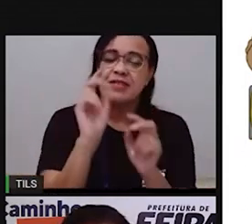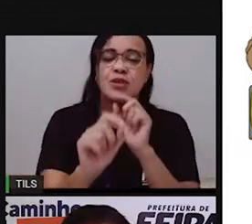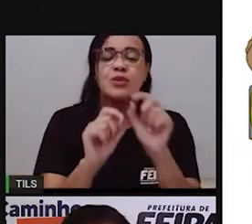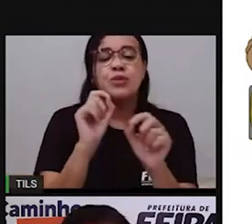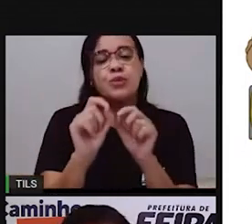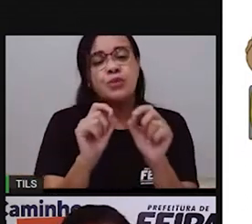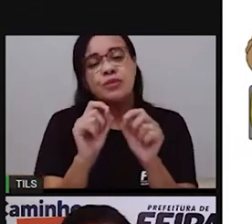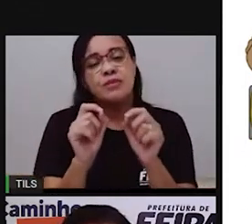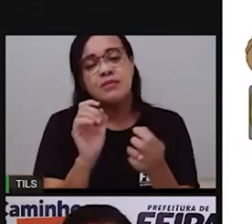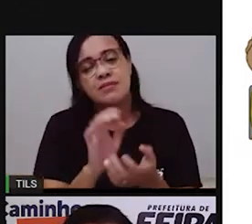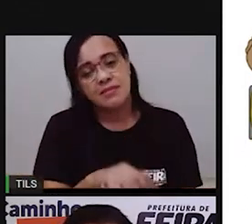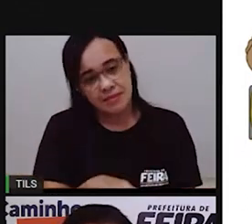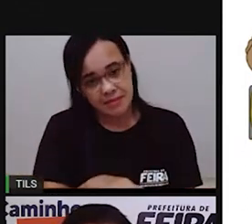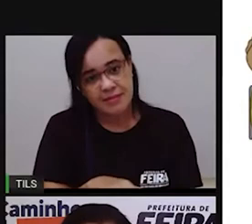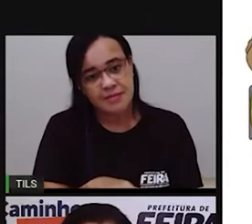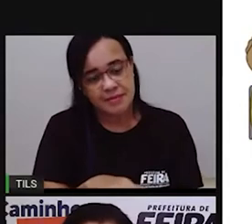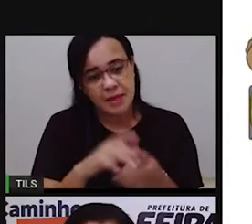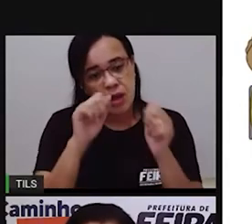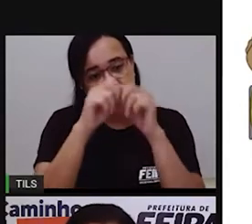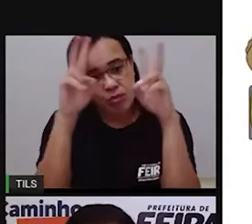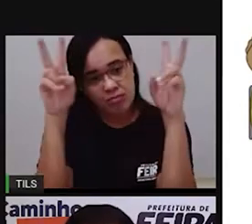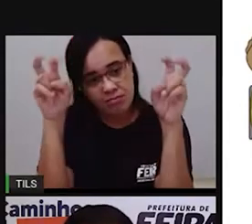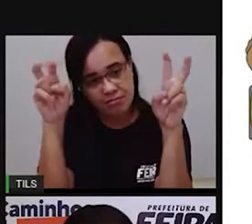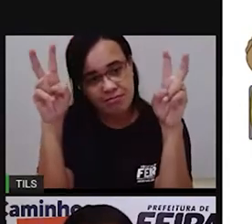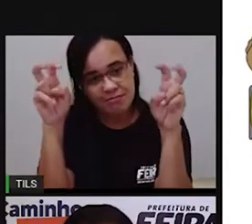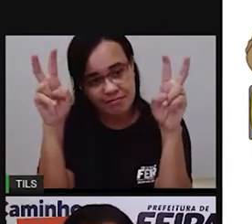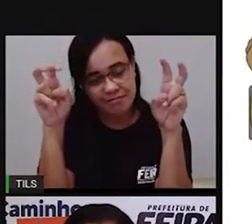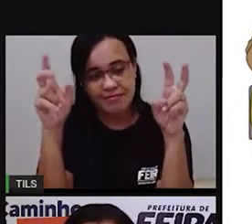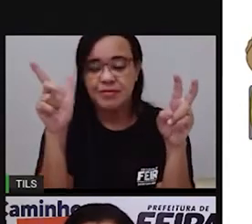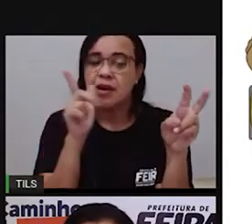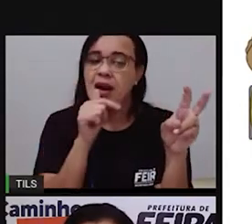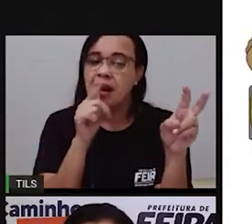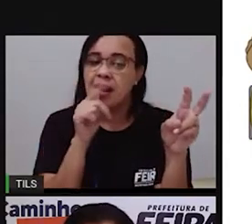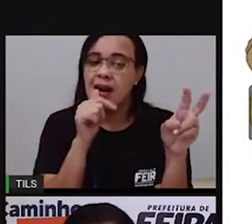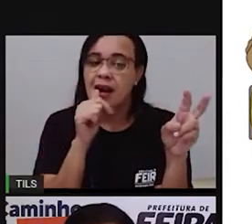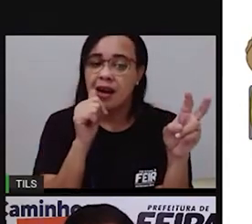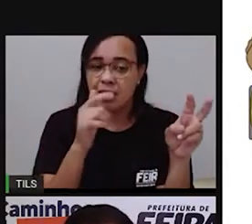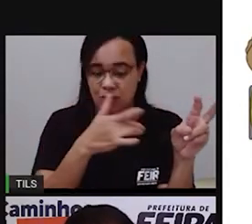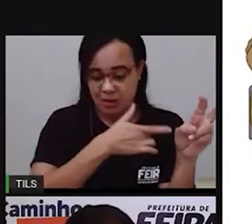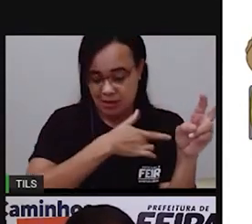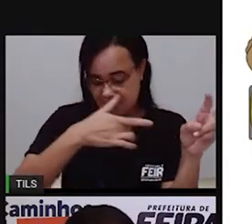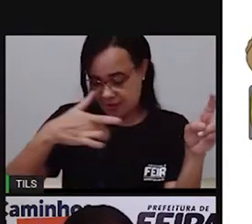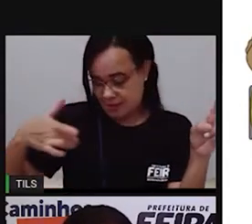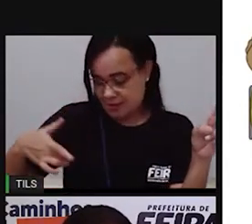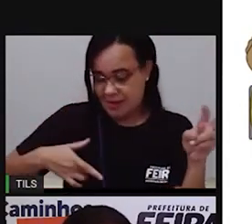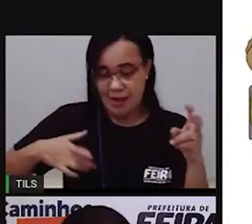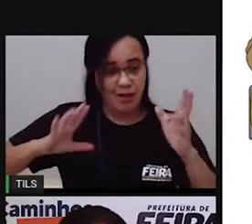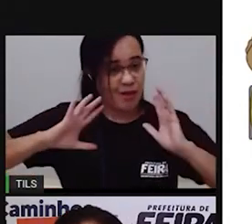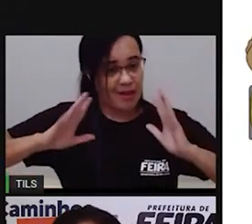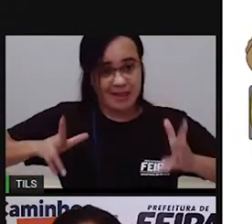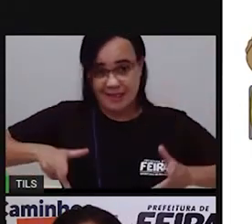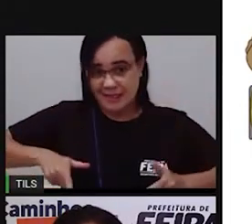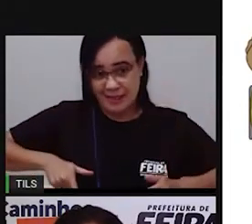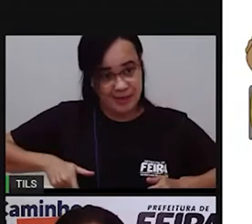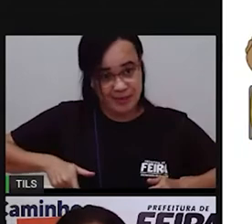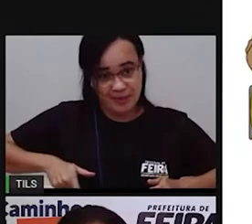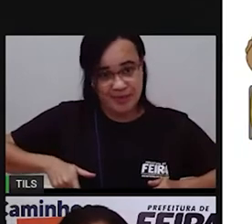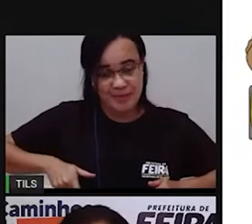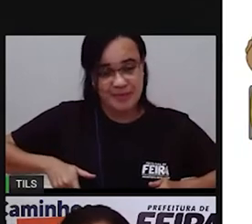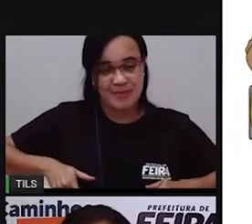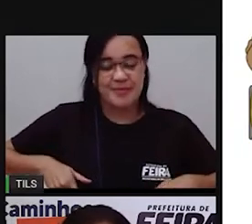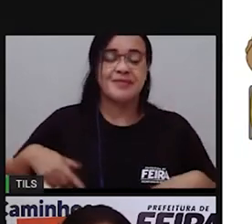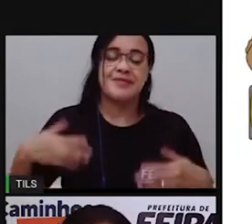vimos o tema água saúde higiene não isso? vimos